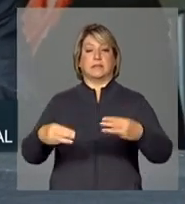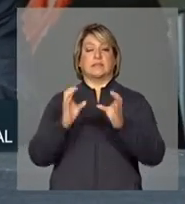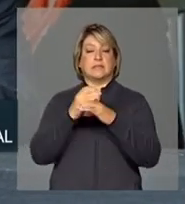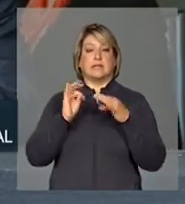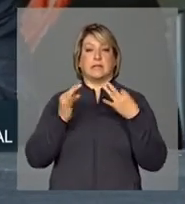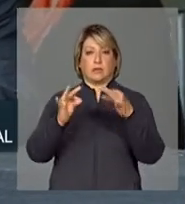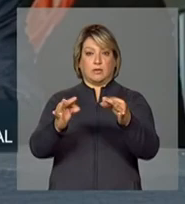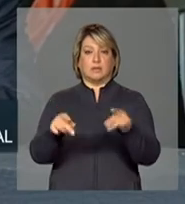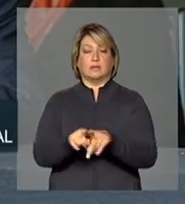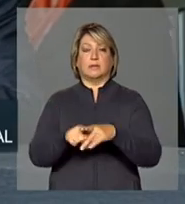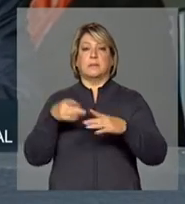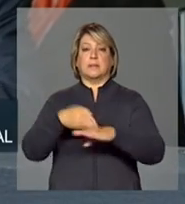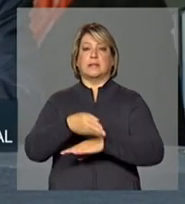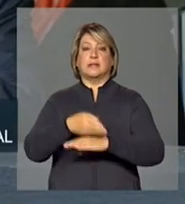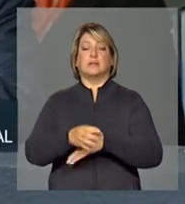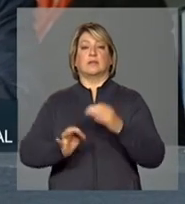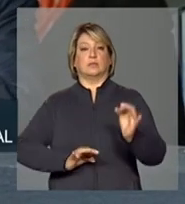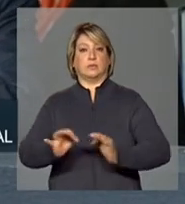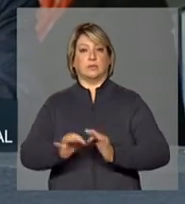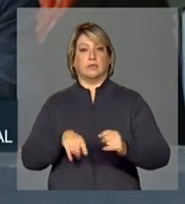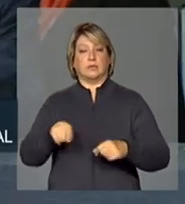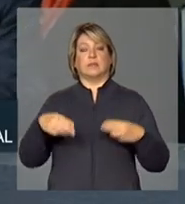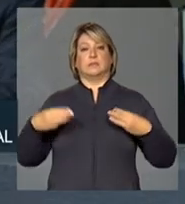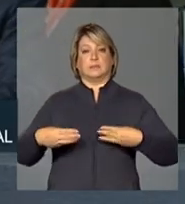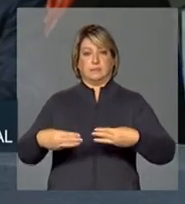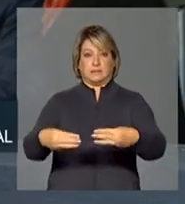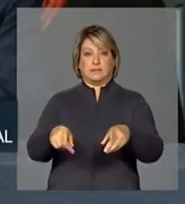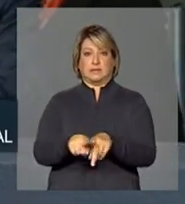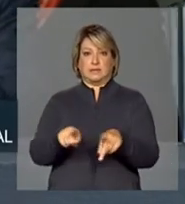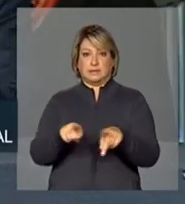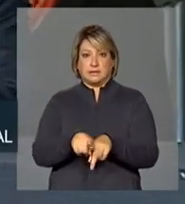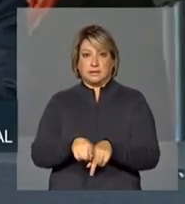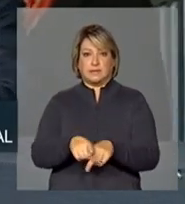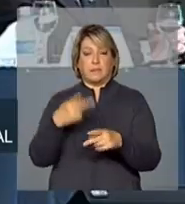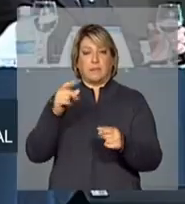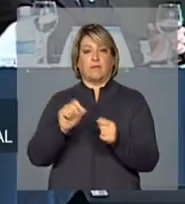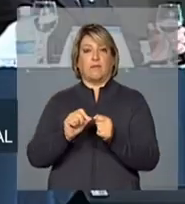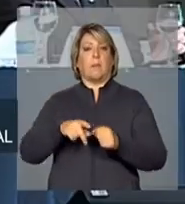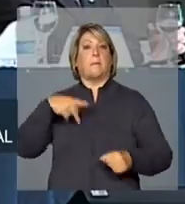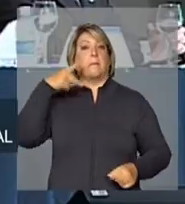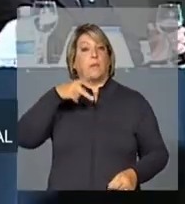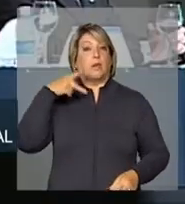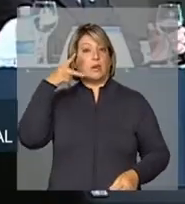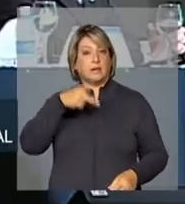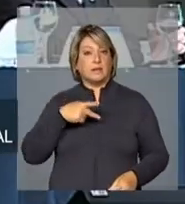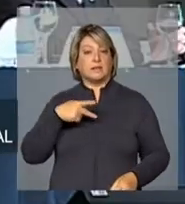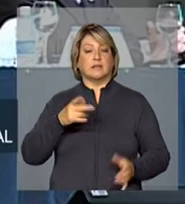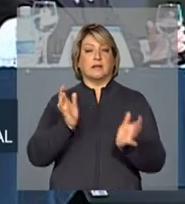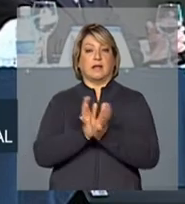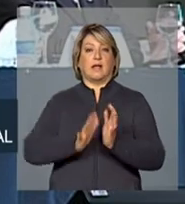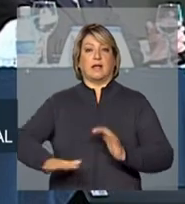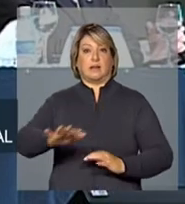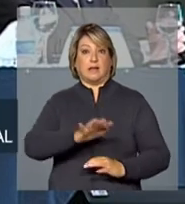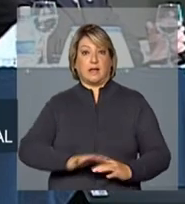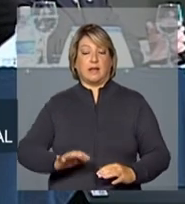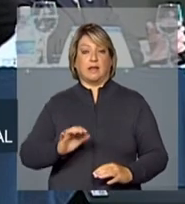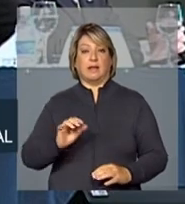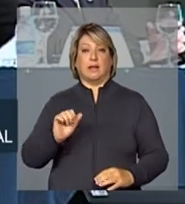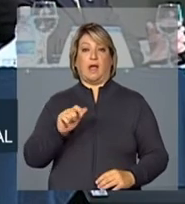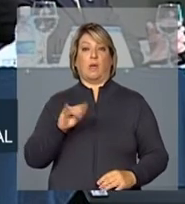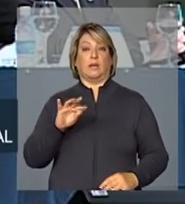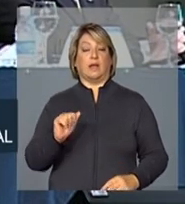participando da estruturação do Ministério e da concepção de políticas voltadas a áreas de alta complexidade.